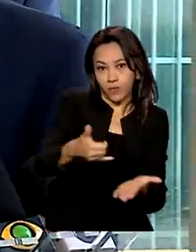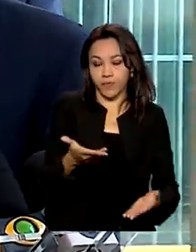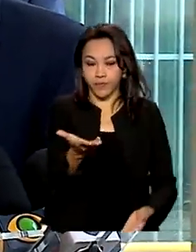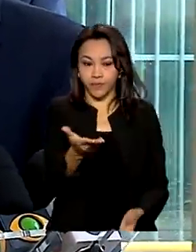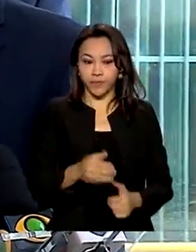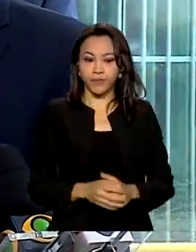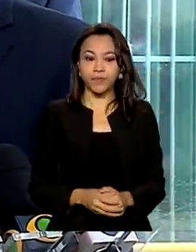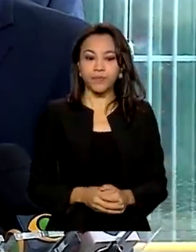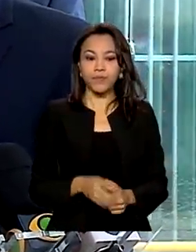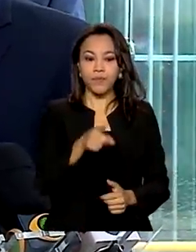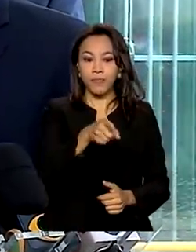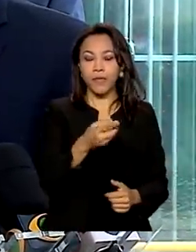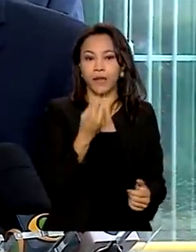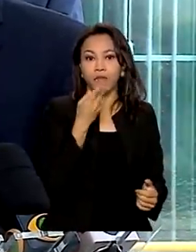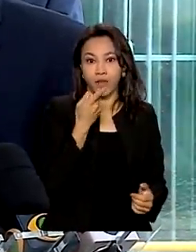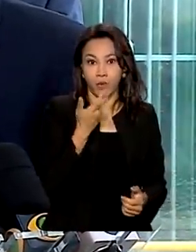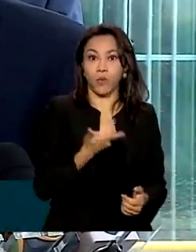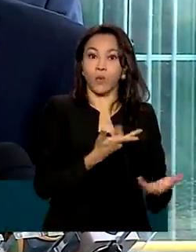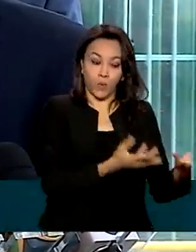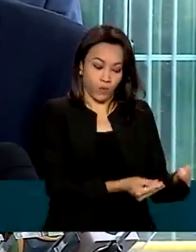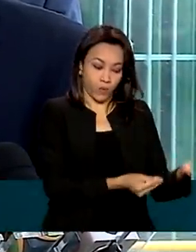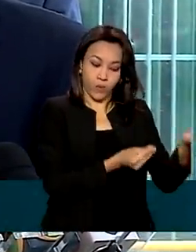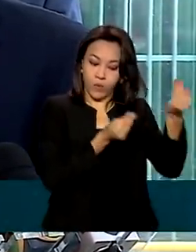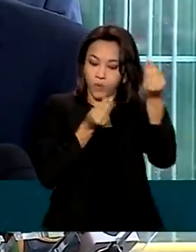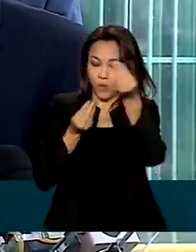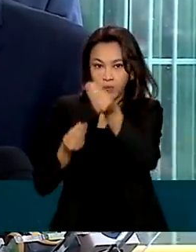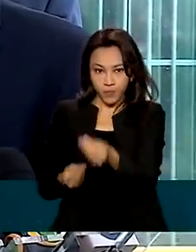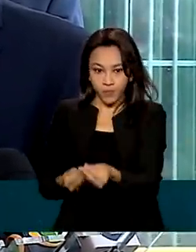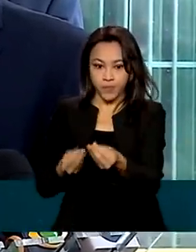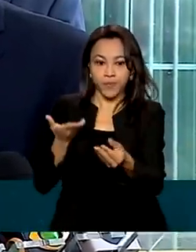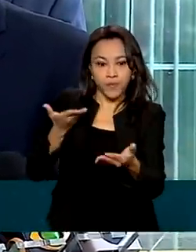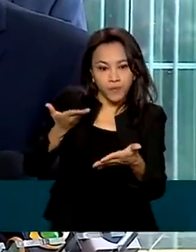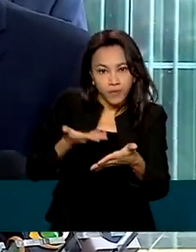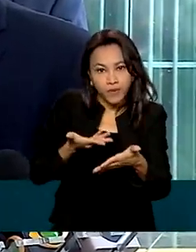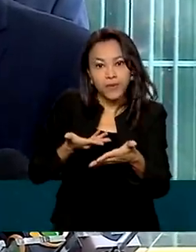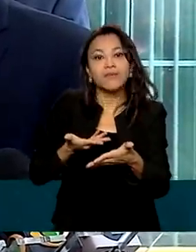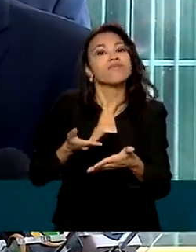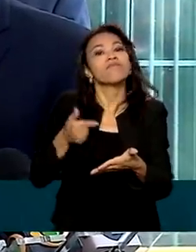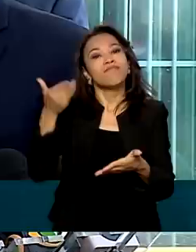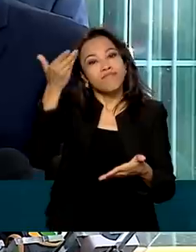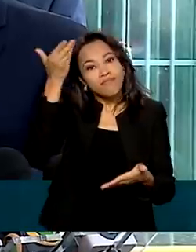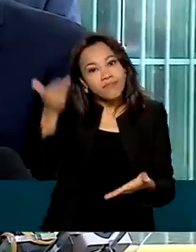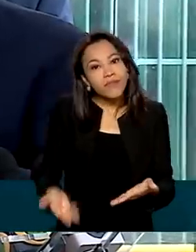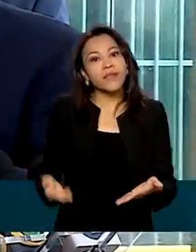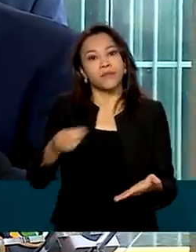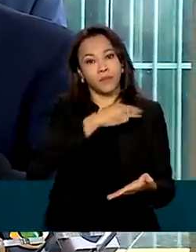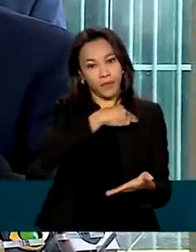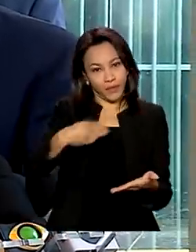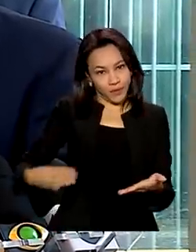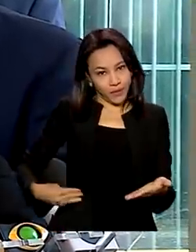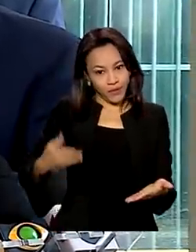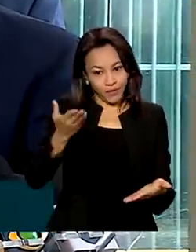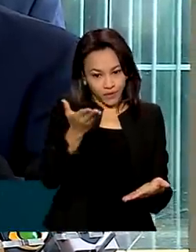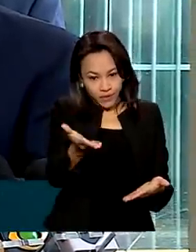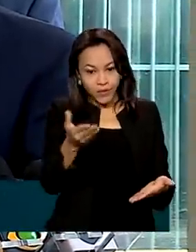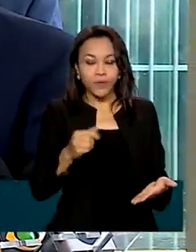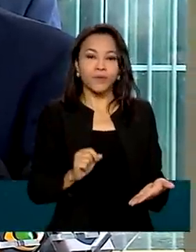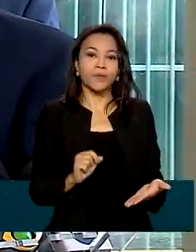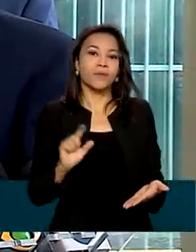Aqui está o meu primeiro ar com o ministro de Minas e Energia. A solicitação formal